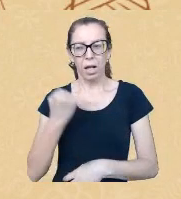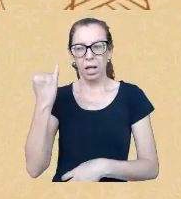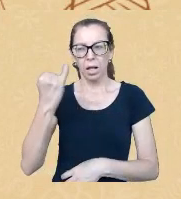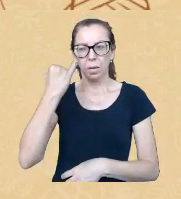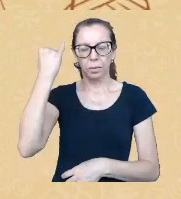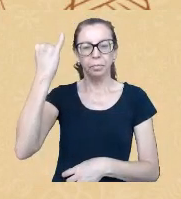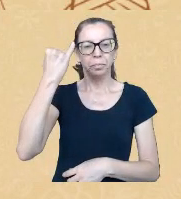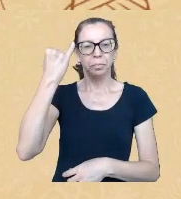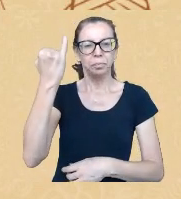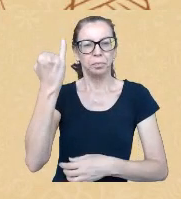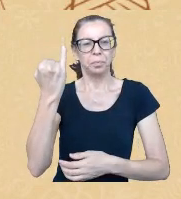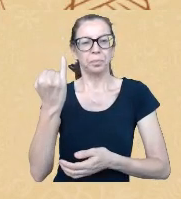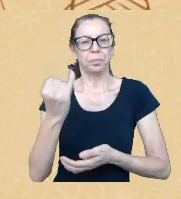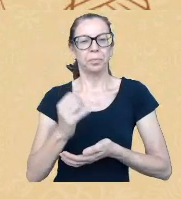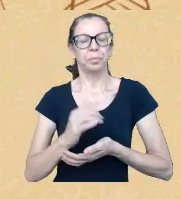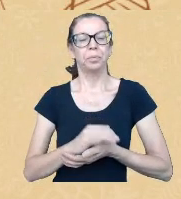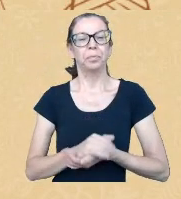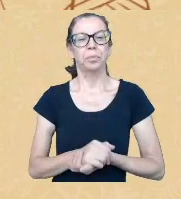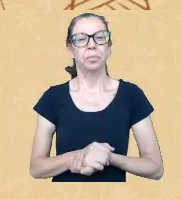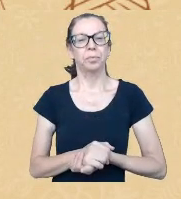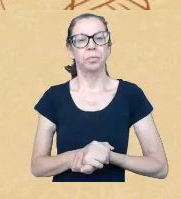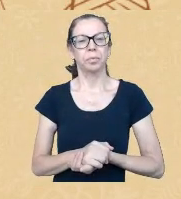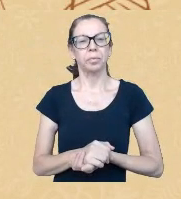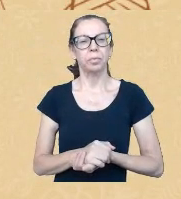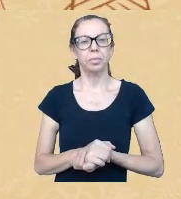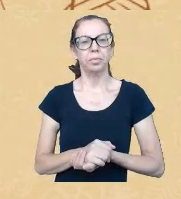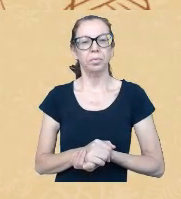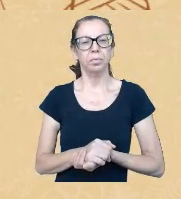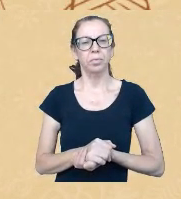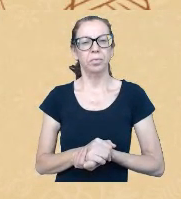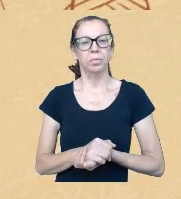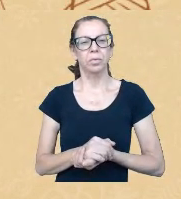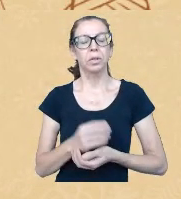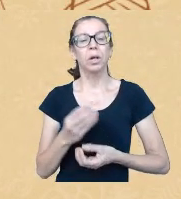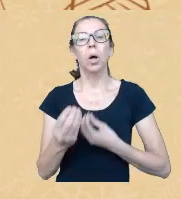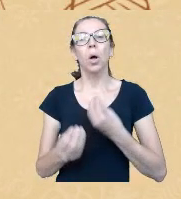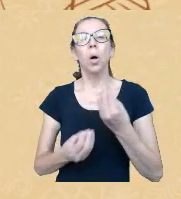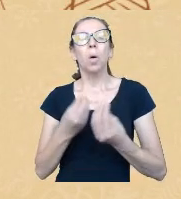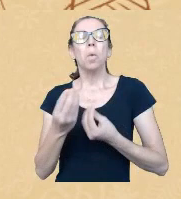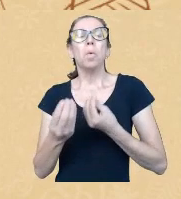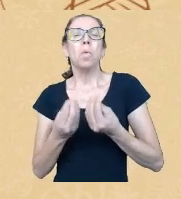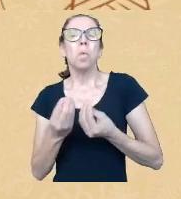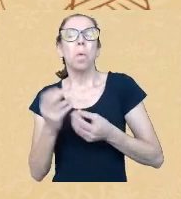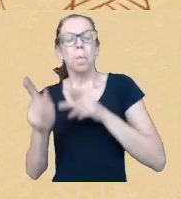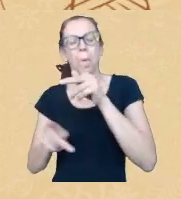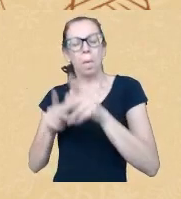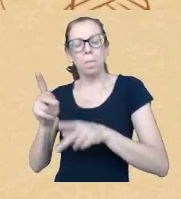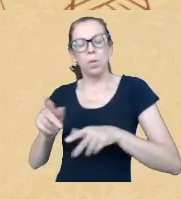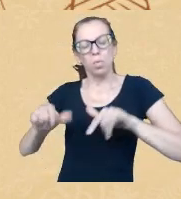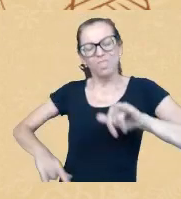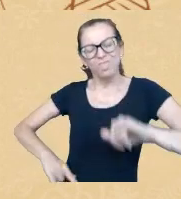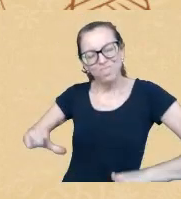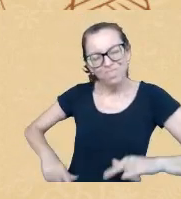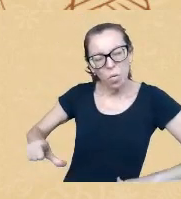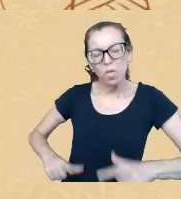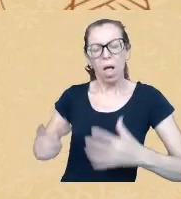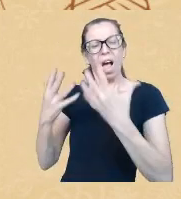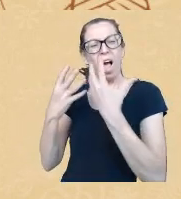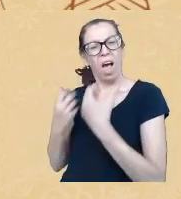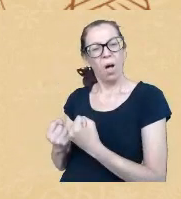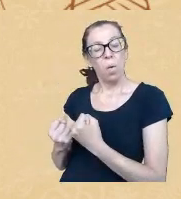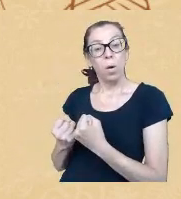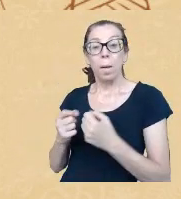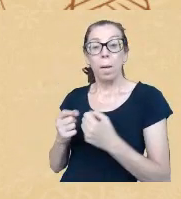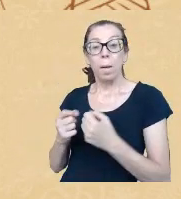que eu queria chamar atenção porque não tem como a gente acolher esse sofrimento se primeiro a gente não reconhece que a colonização não acabou